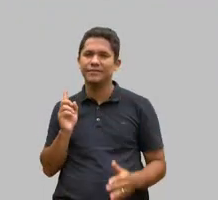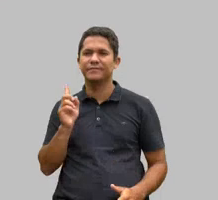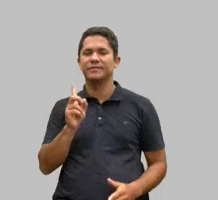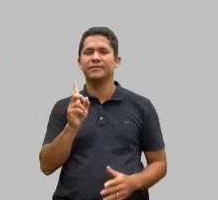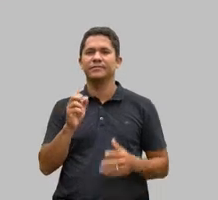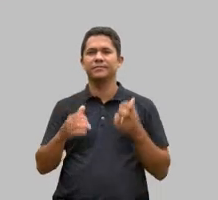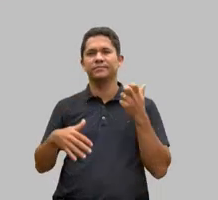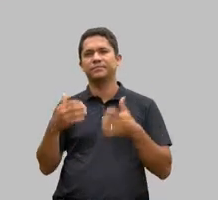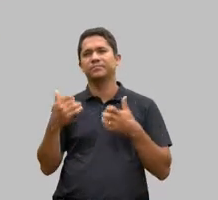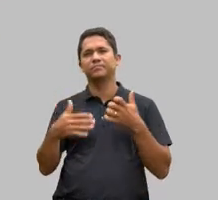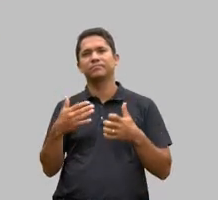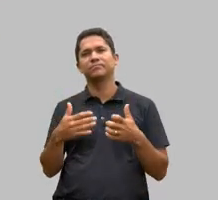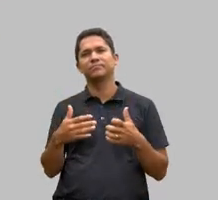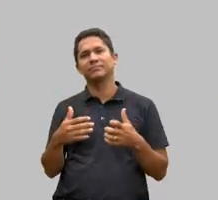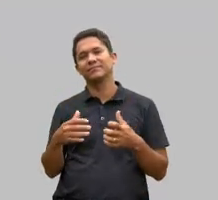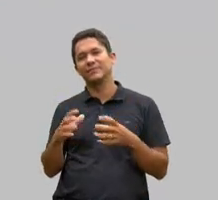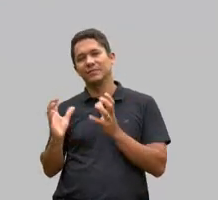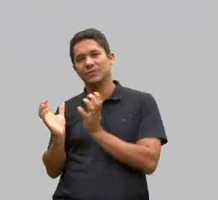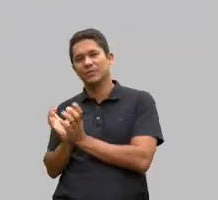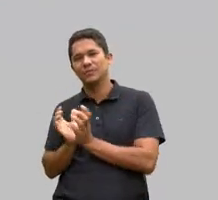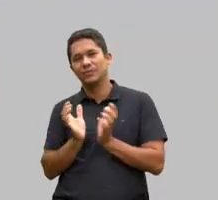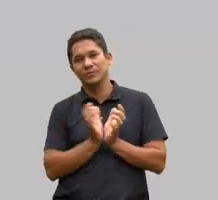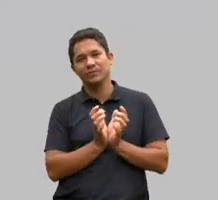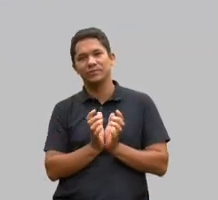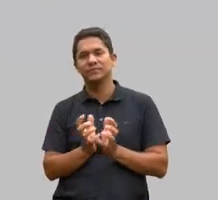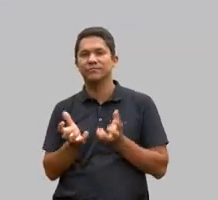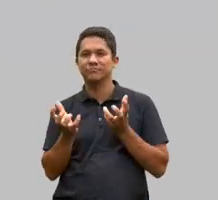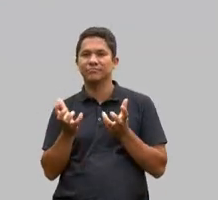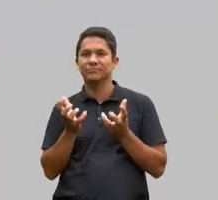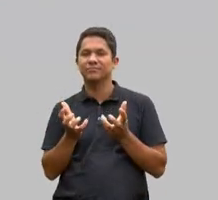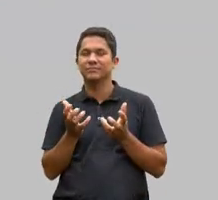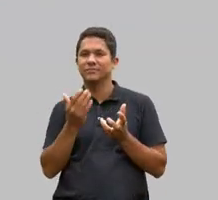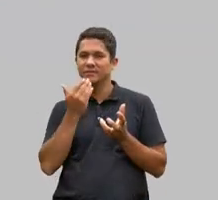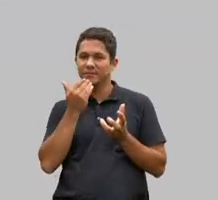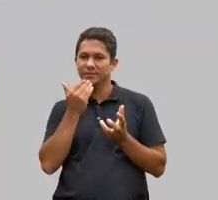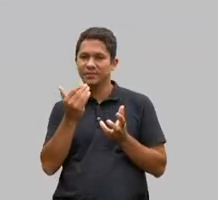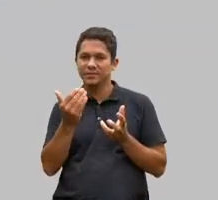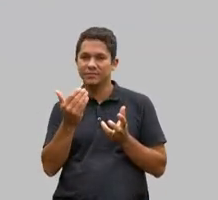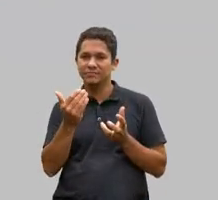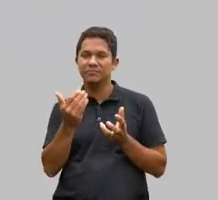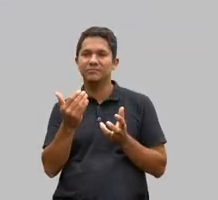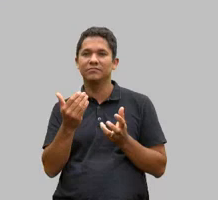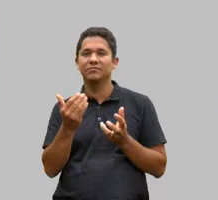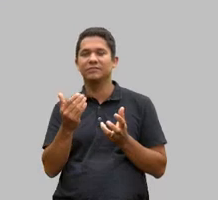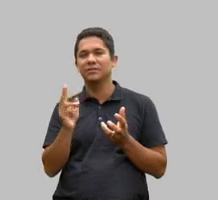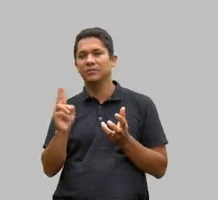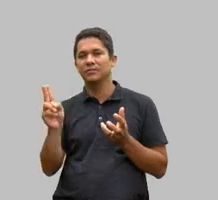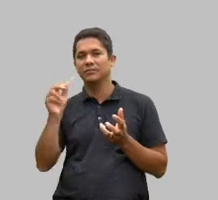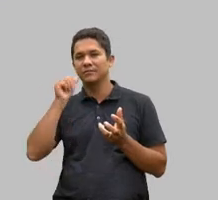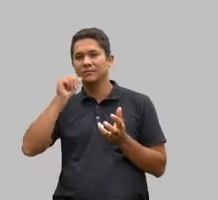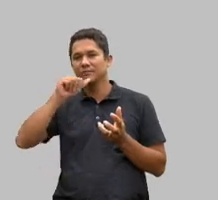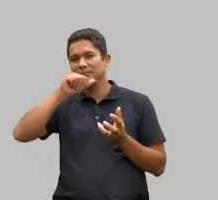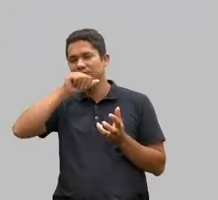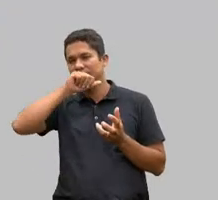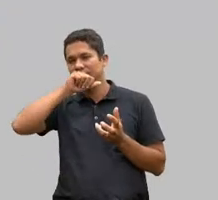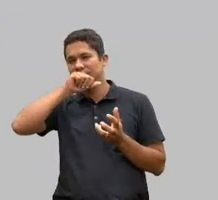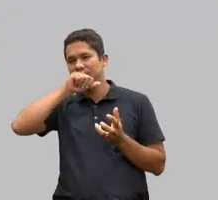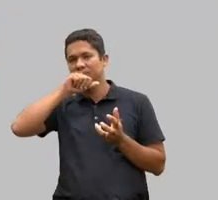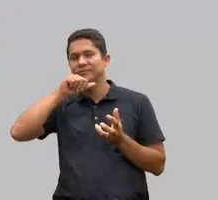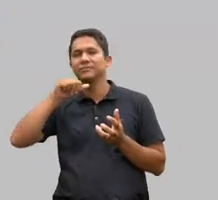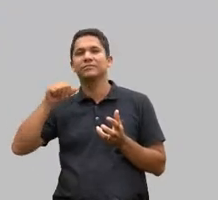essa parcela e eu gostaria de fazer esse apelo em nome das mães que estão aqui vivas ainda mas